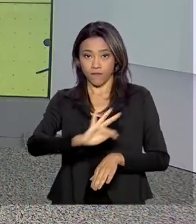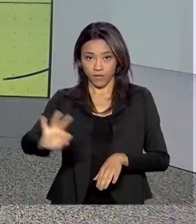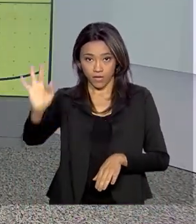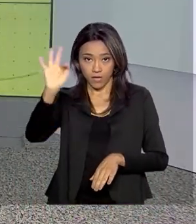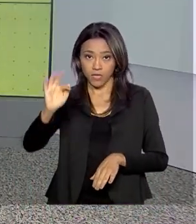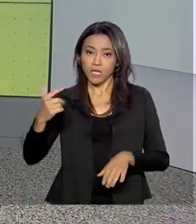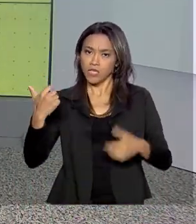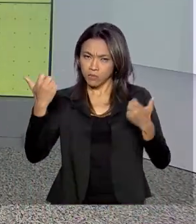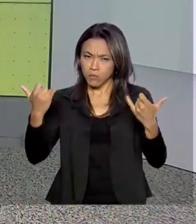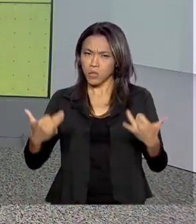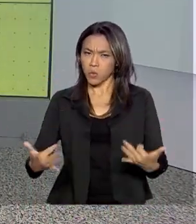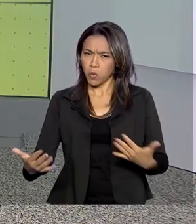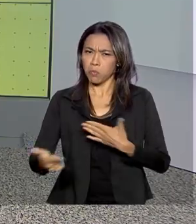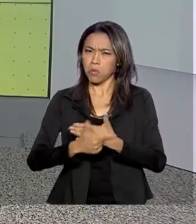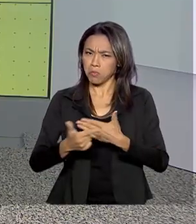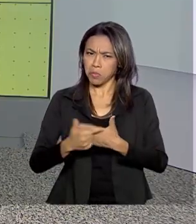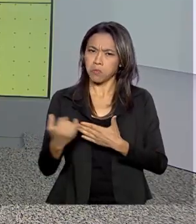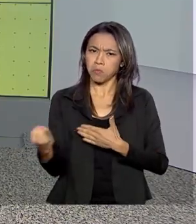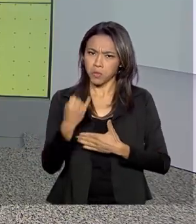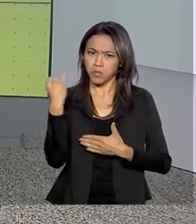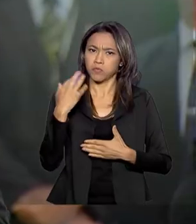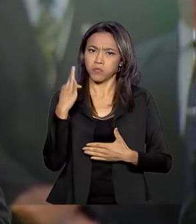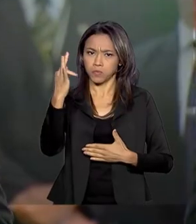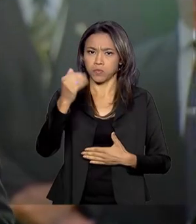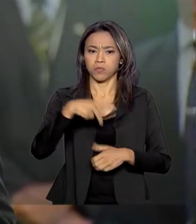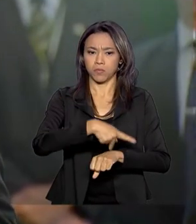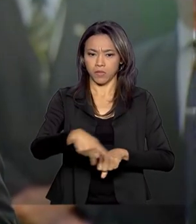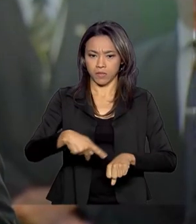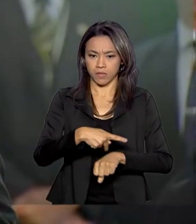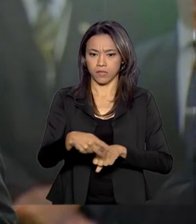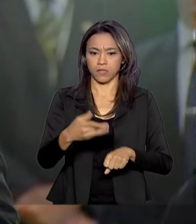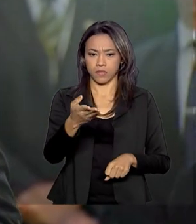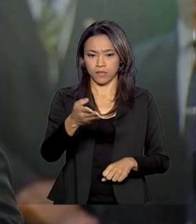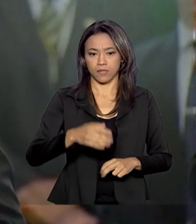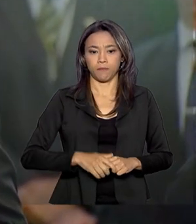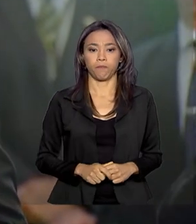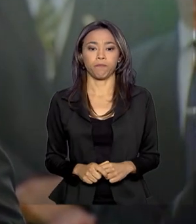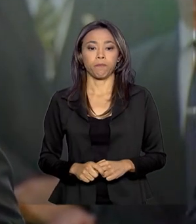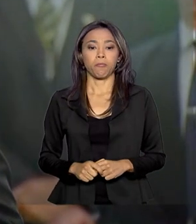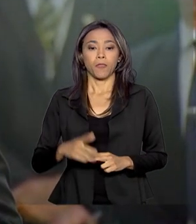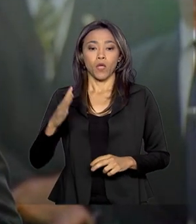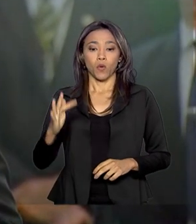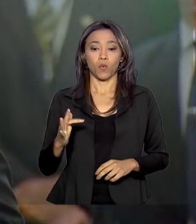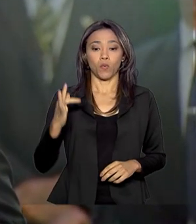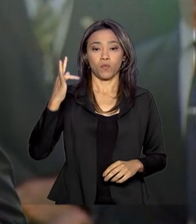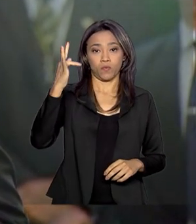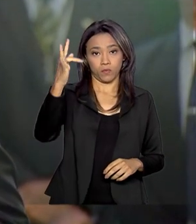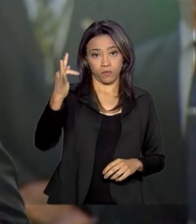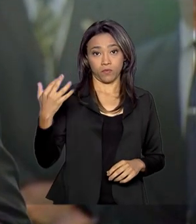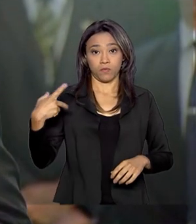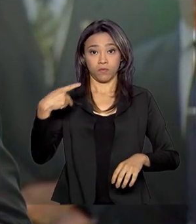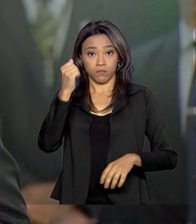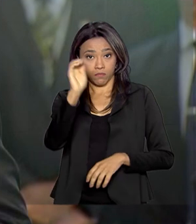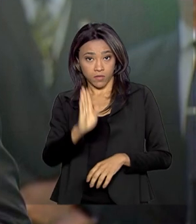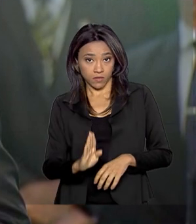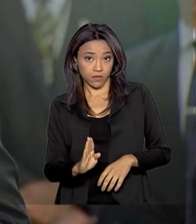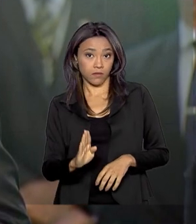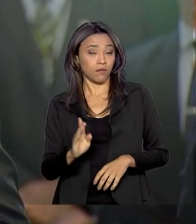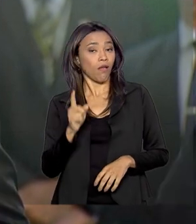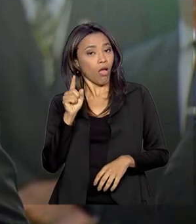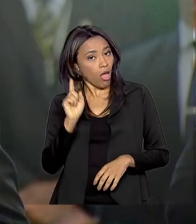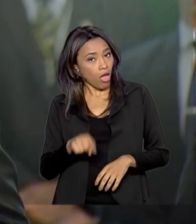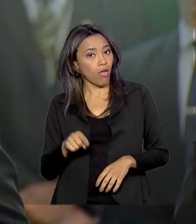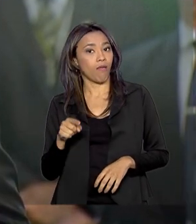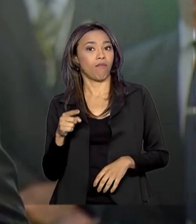desses profissionais para o futuro do país. O futuro do Brasil, em grande parte, está nas